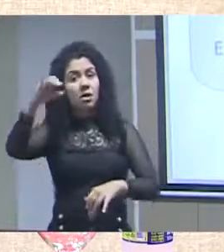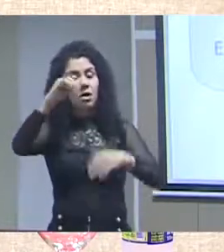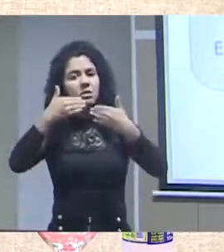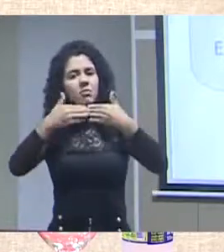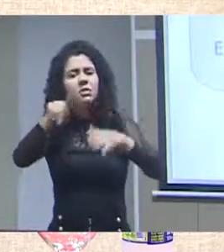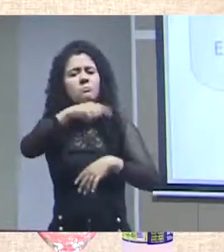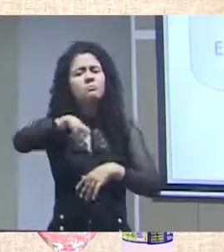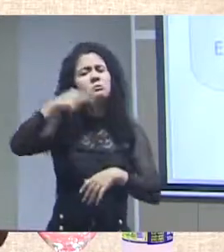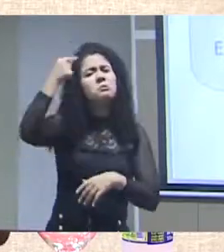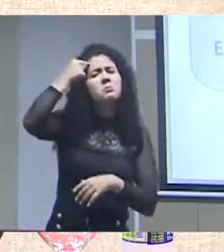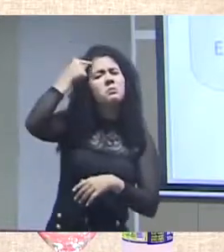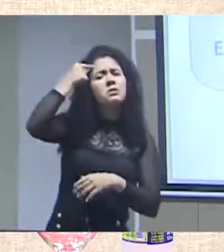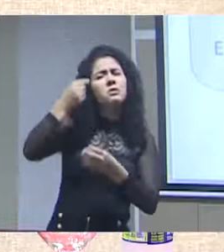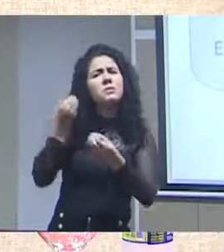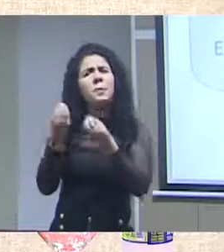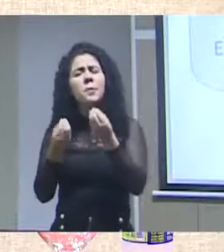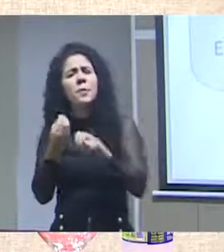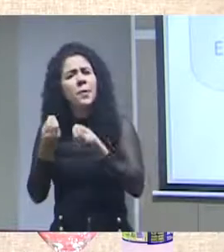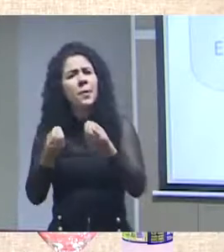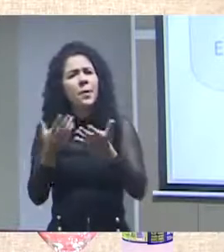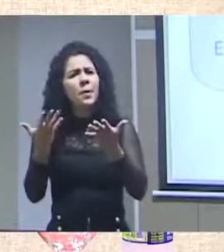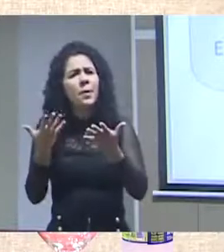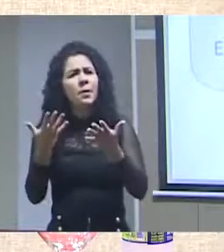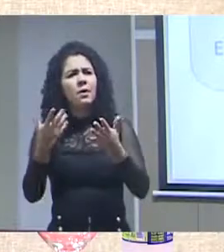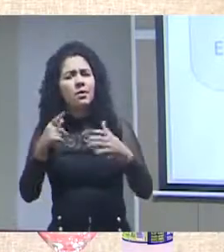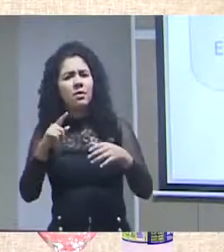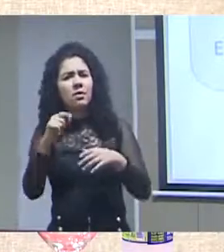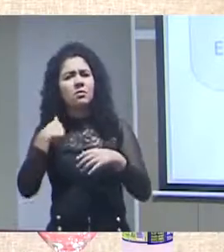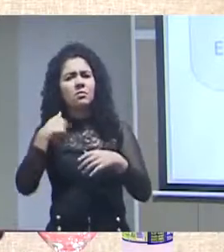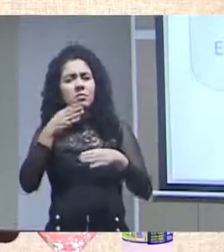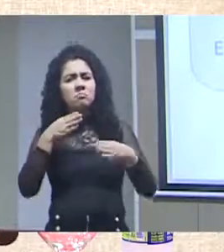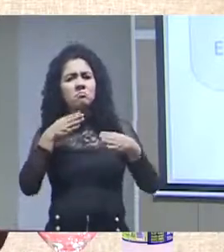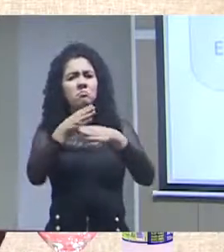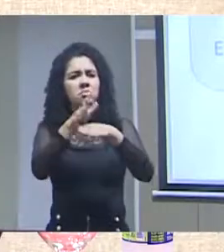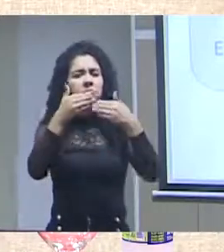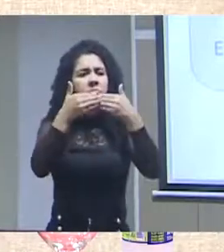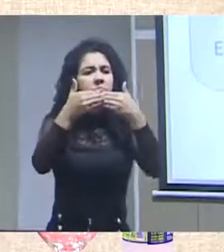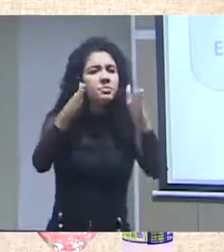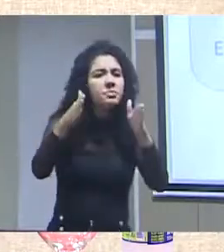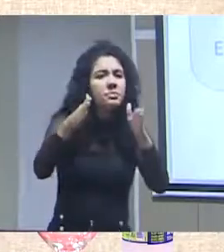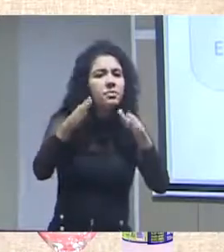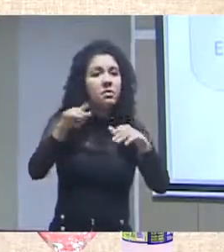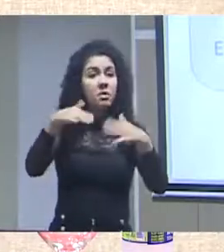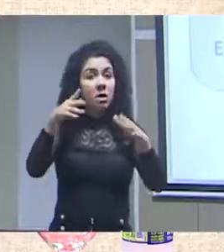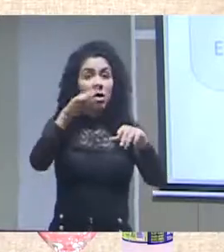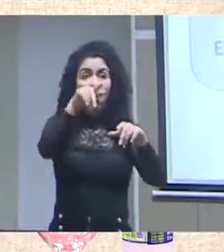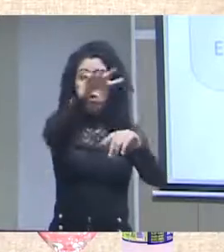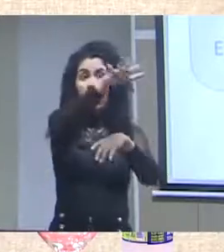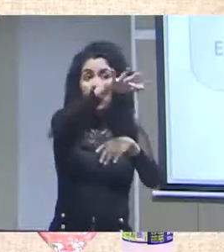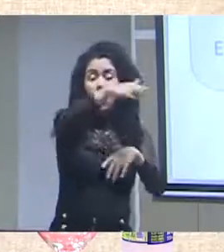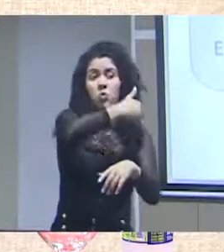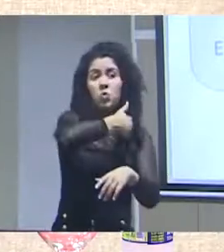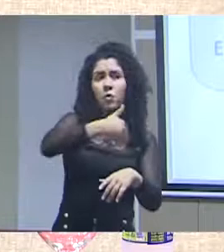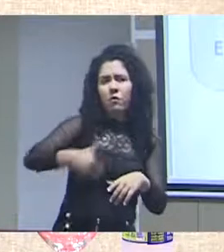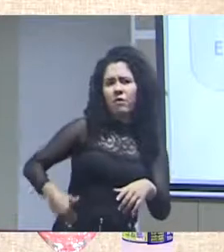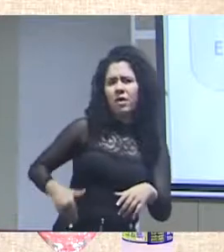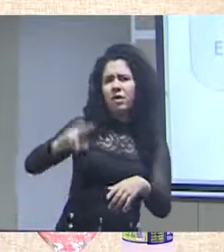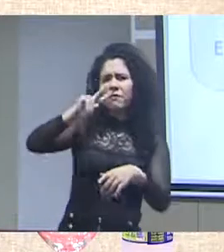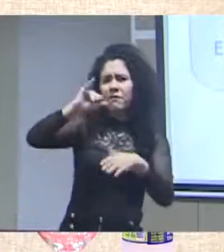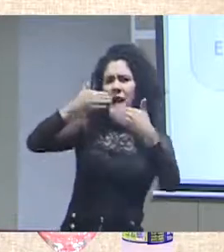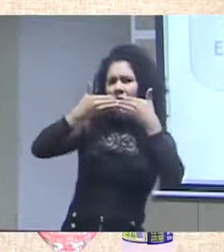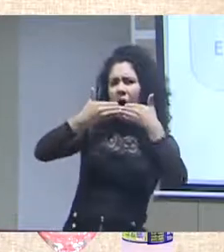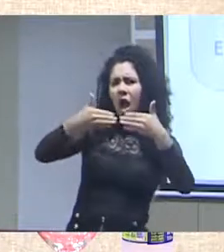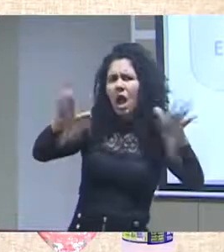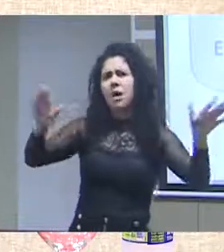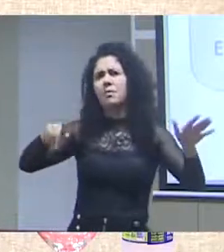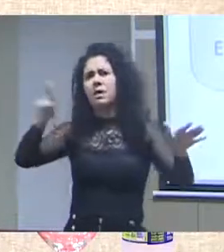-down, alguma coisa que o governo vai se abrir, a ciência vai se abrir, mas, na verdade, o governo